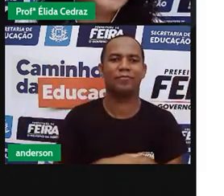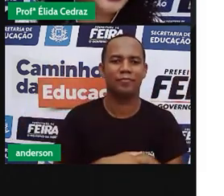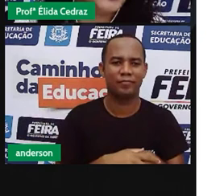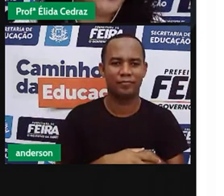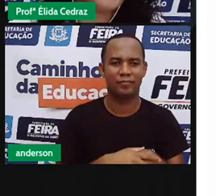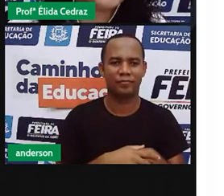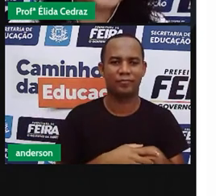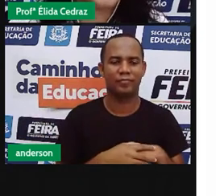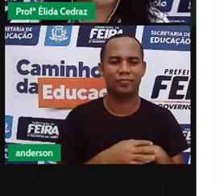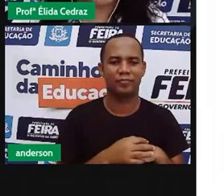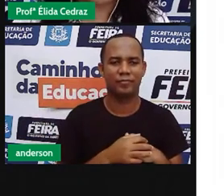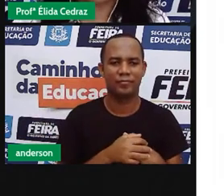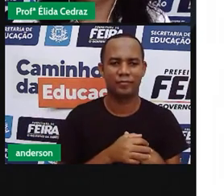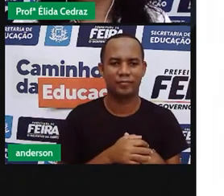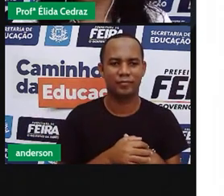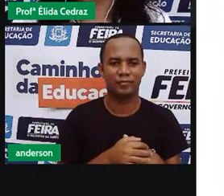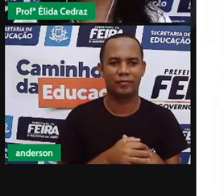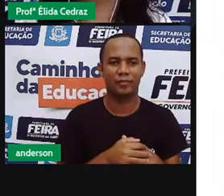De longe.